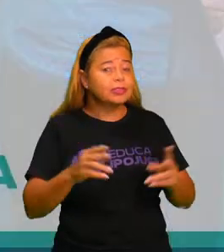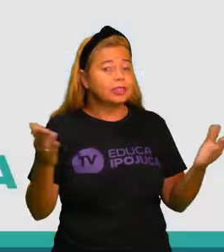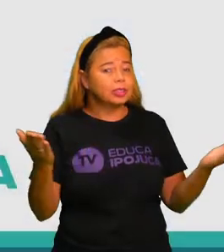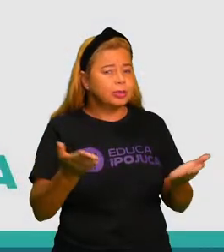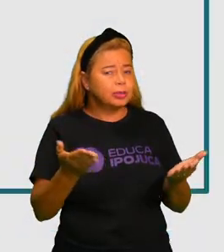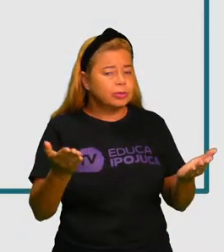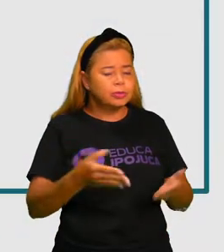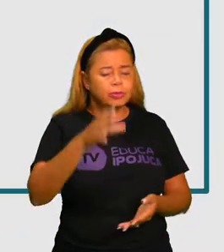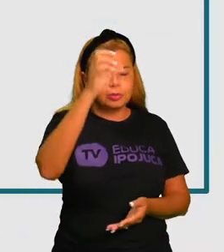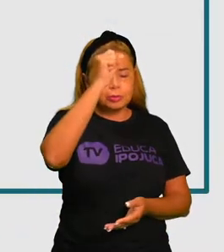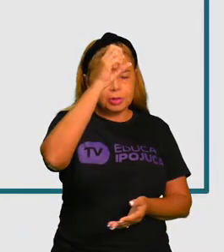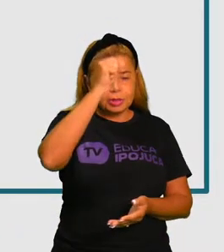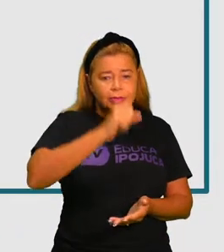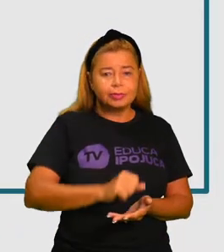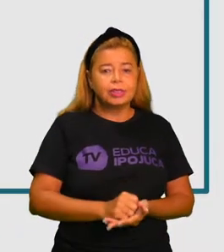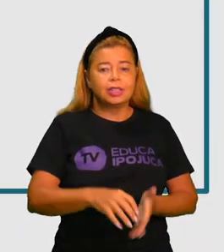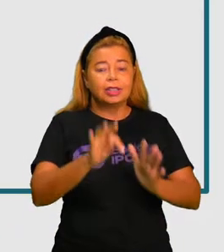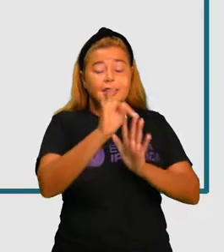científica.